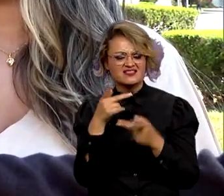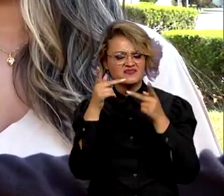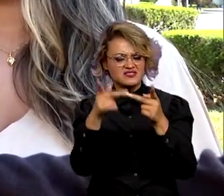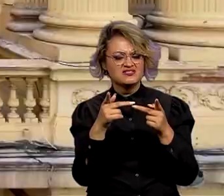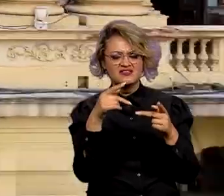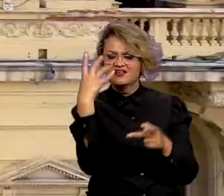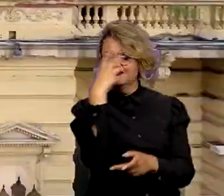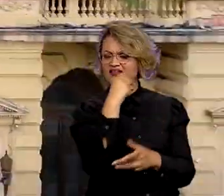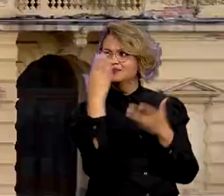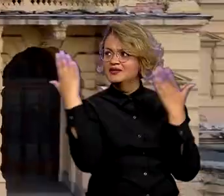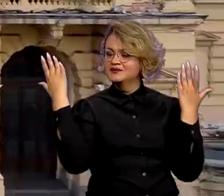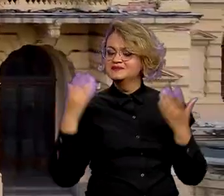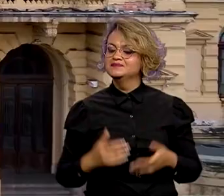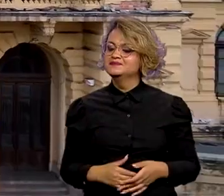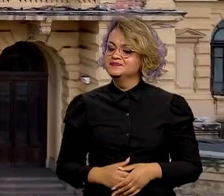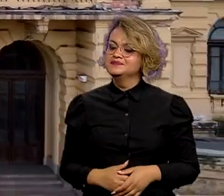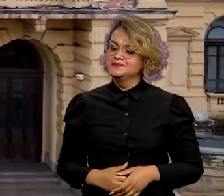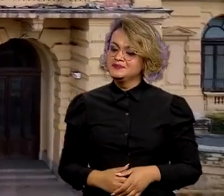sempre achei lindo.